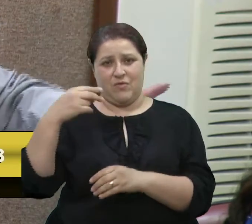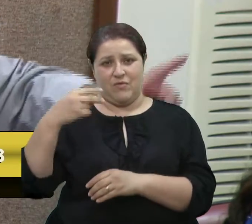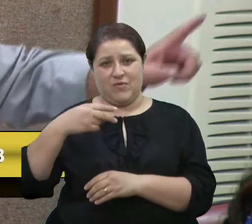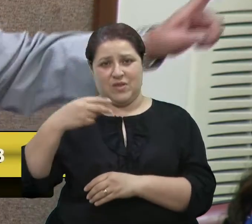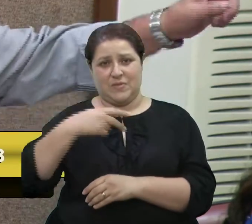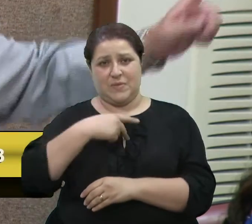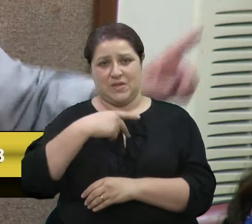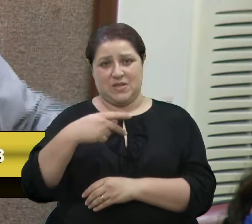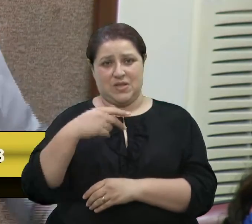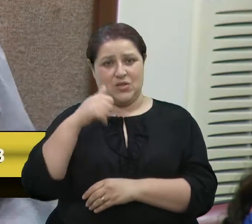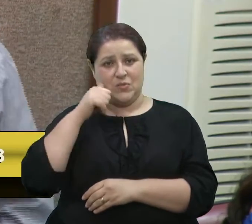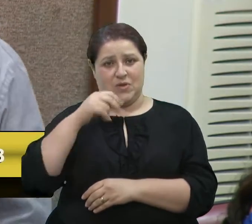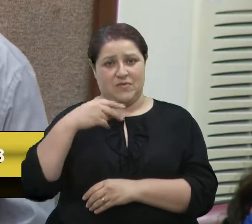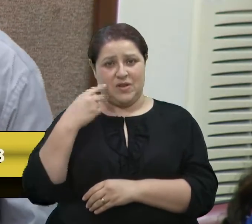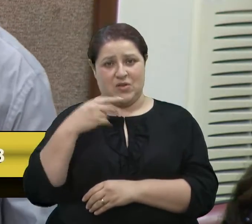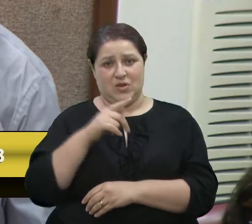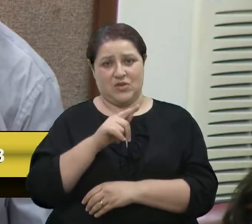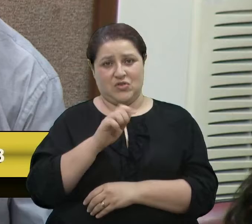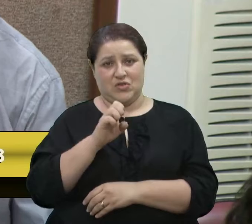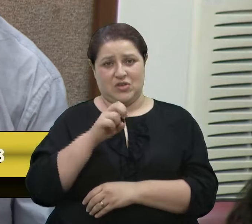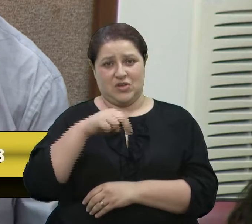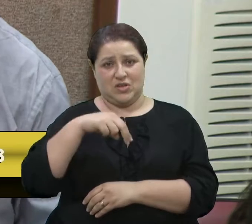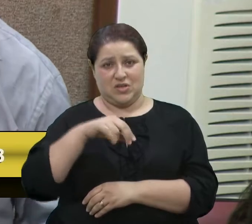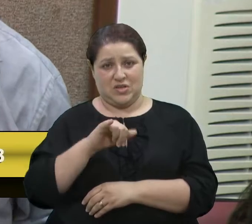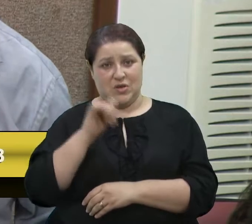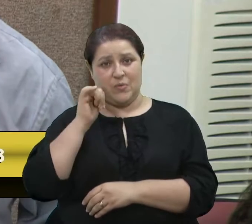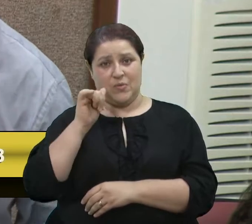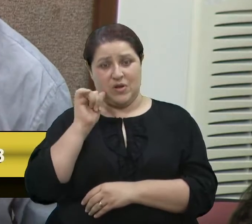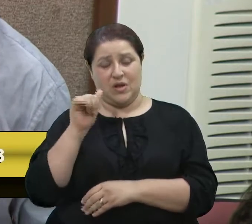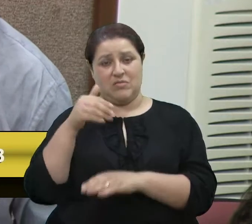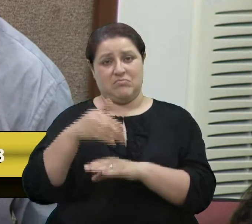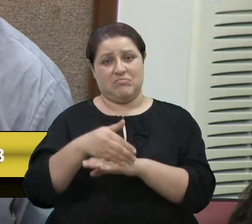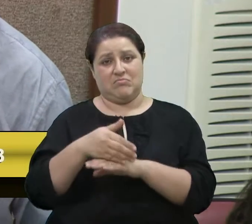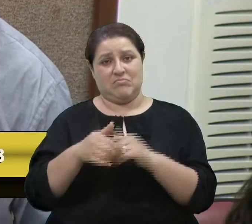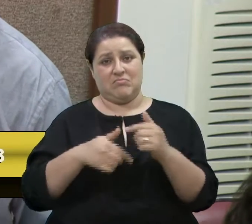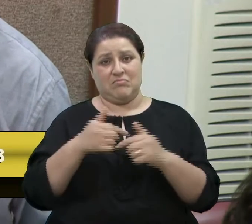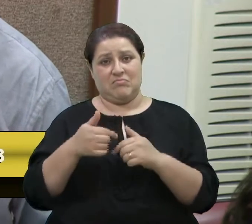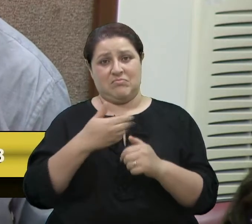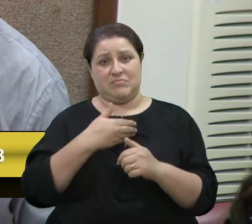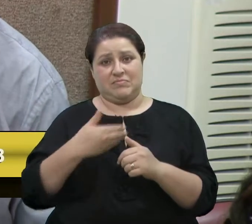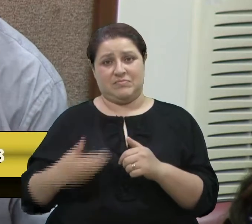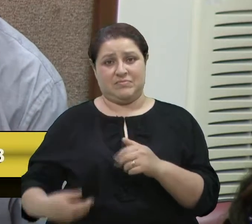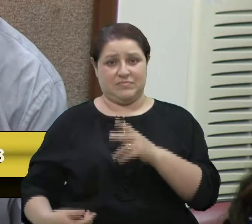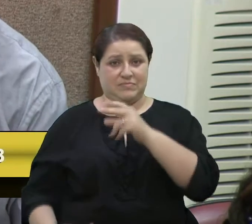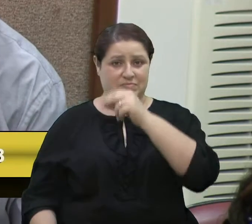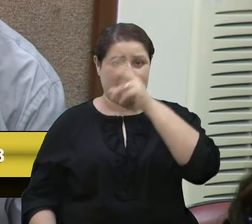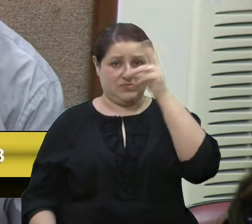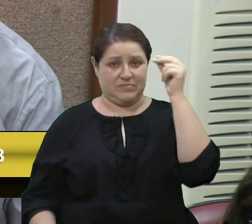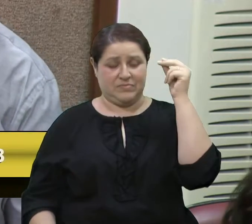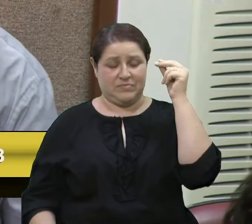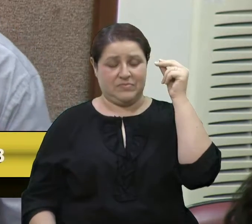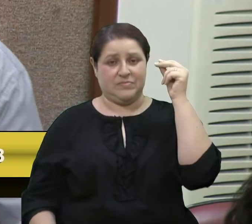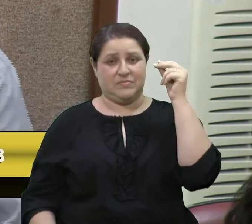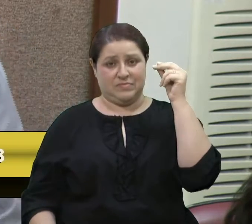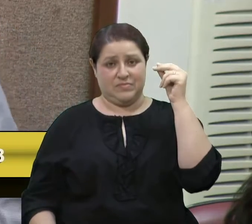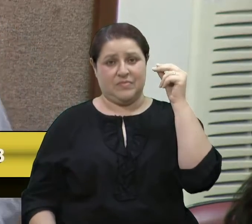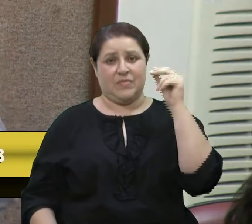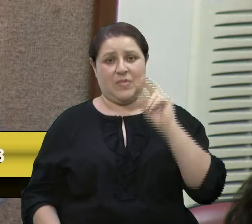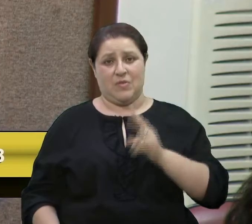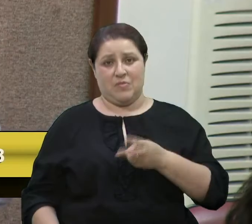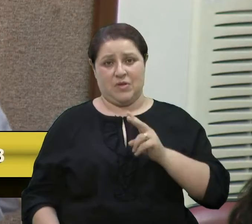ocupou, ela ocupou o governo municipal como prefeita em exercício.